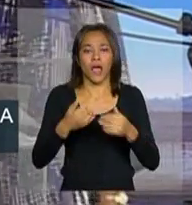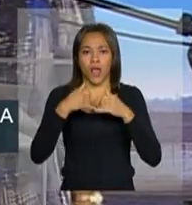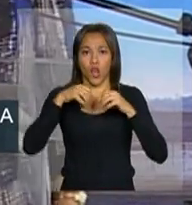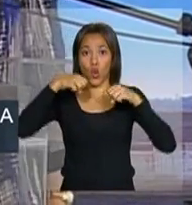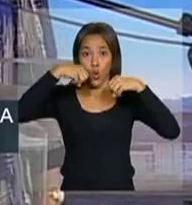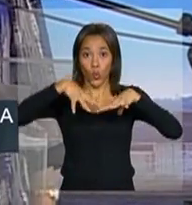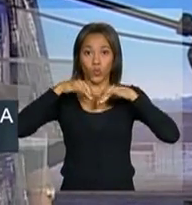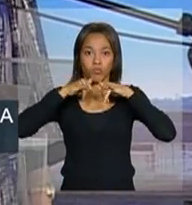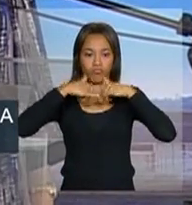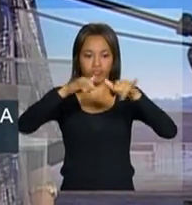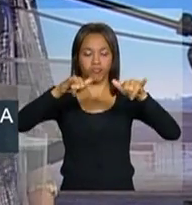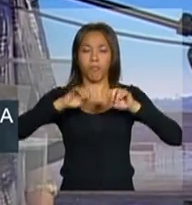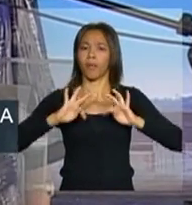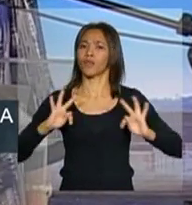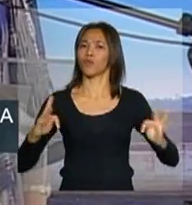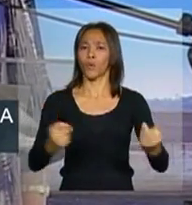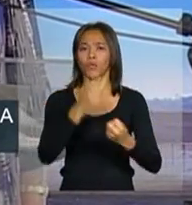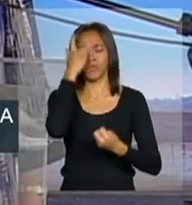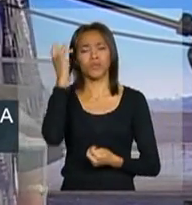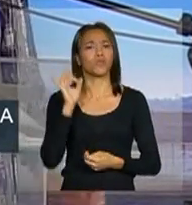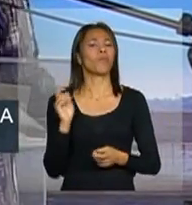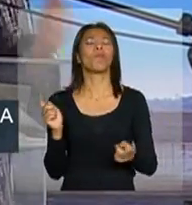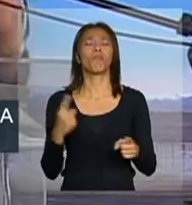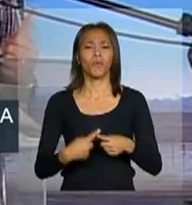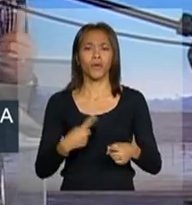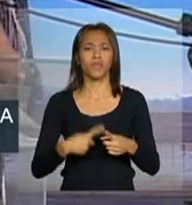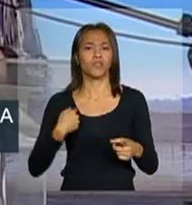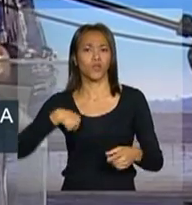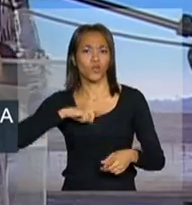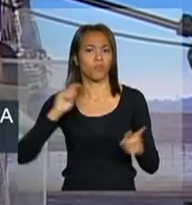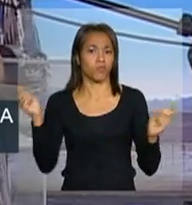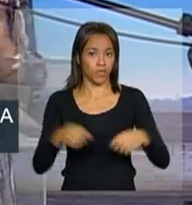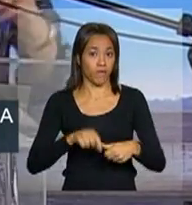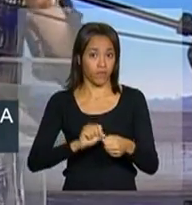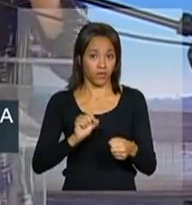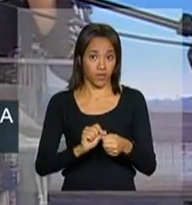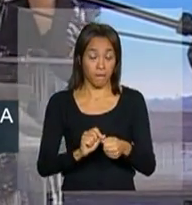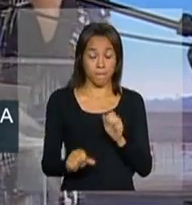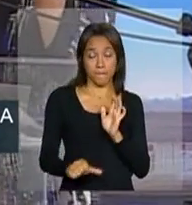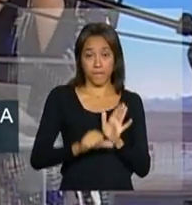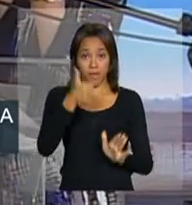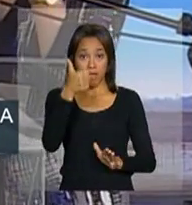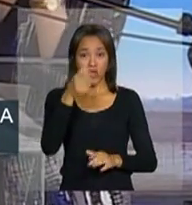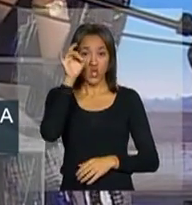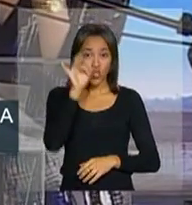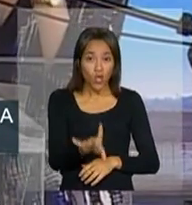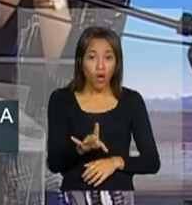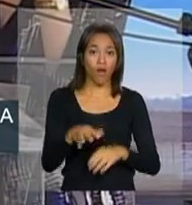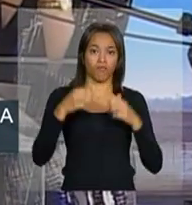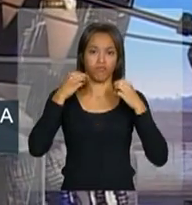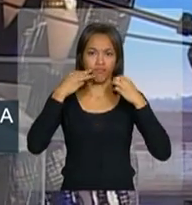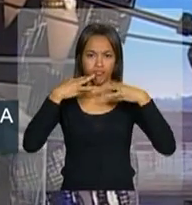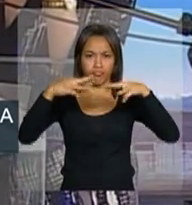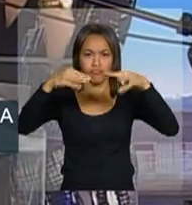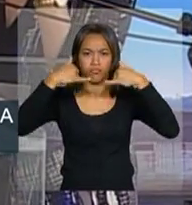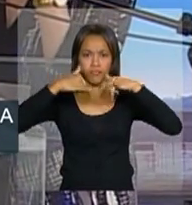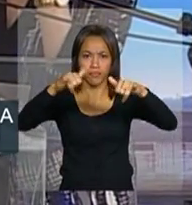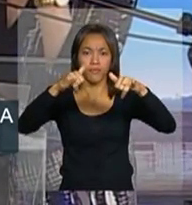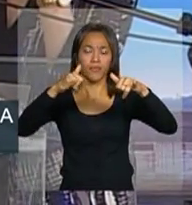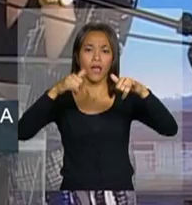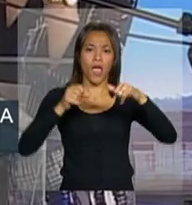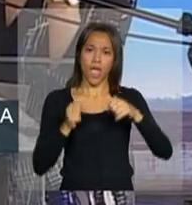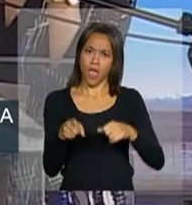Por que só nós podemos fazer isso? Primeiro, só a hidroeletricidade dura mais